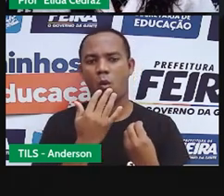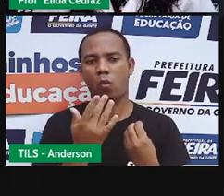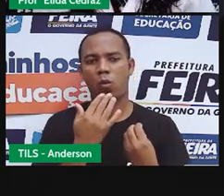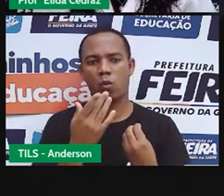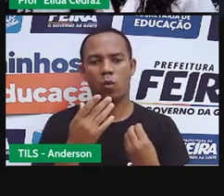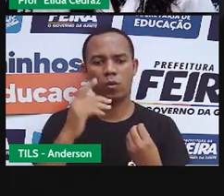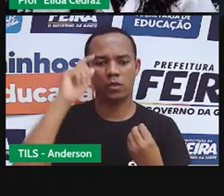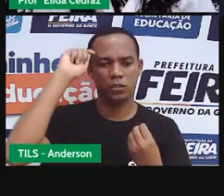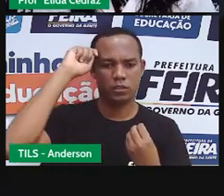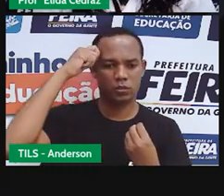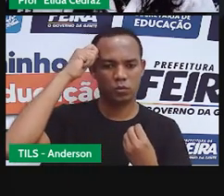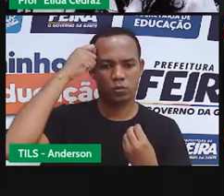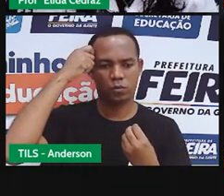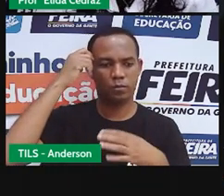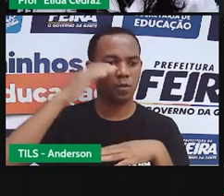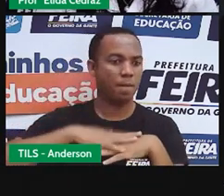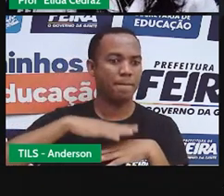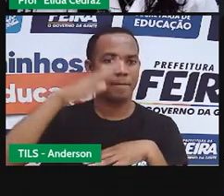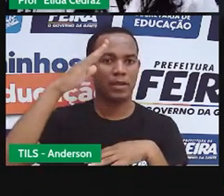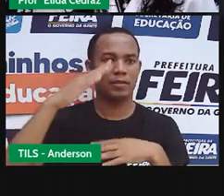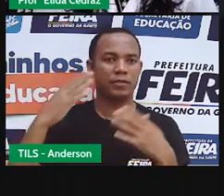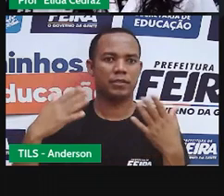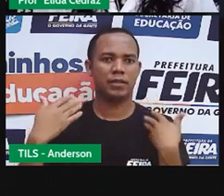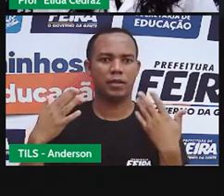vamos sentir muito mais calor.